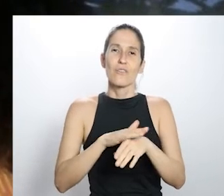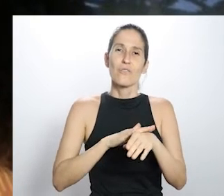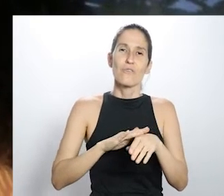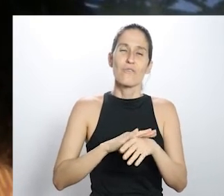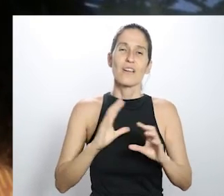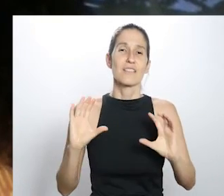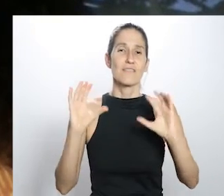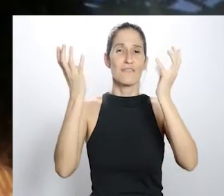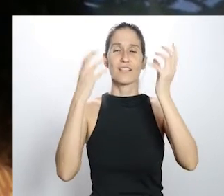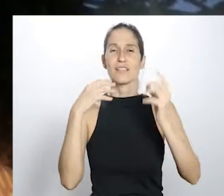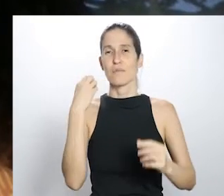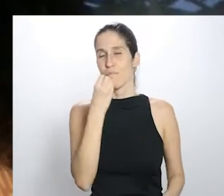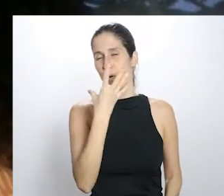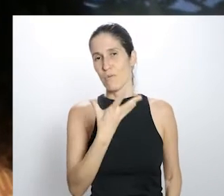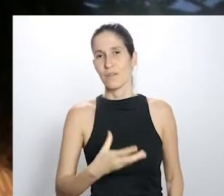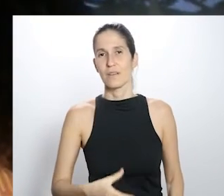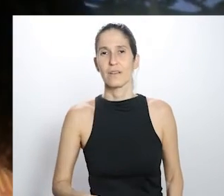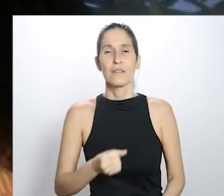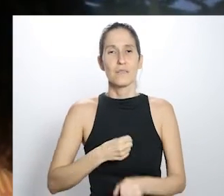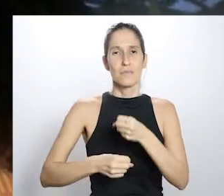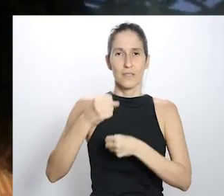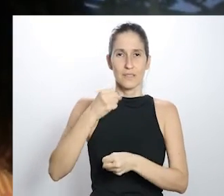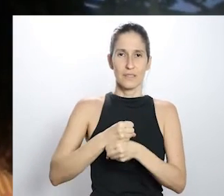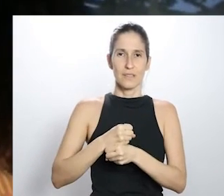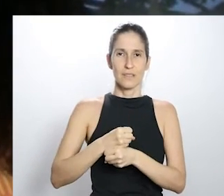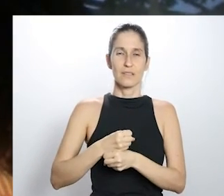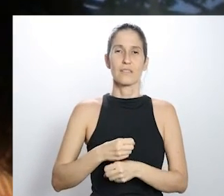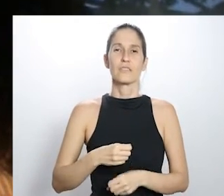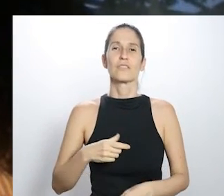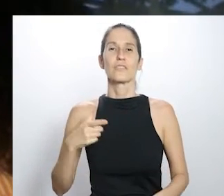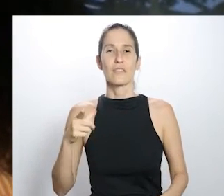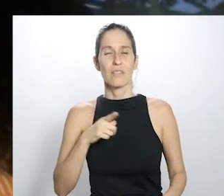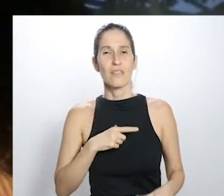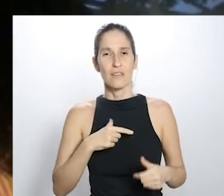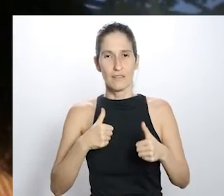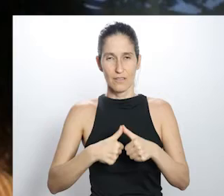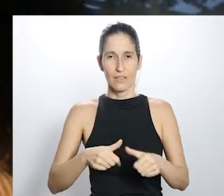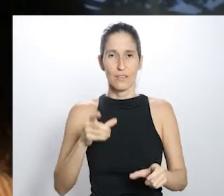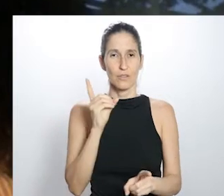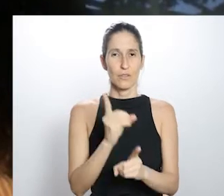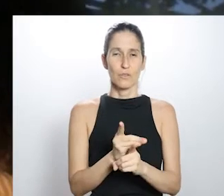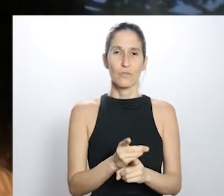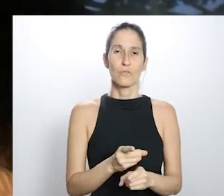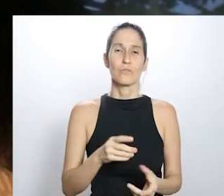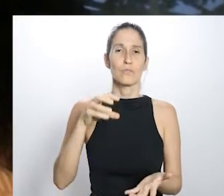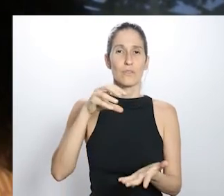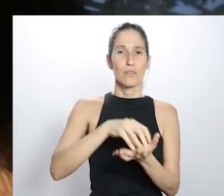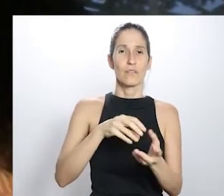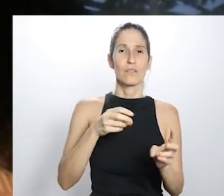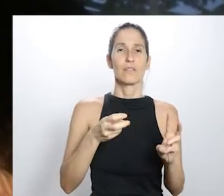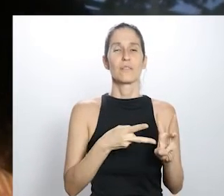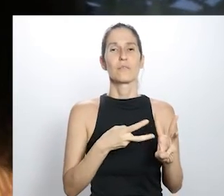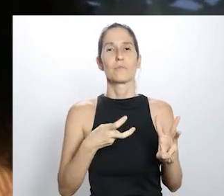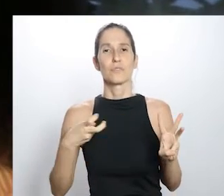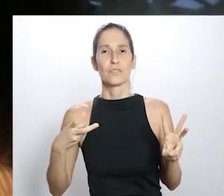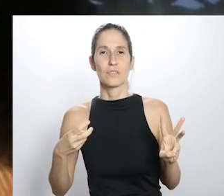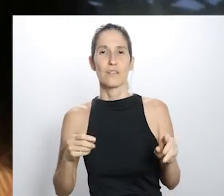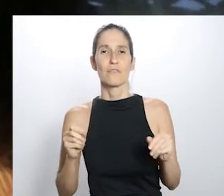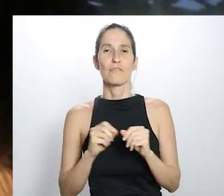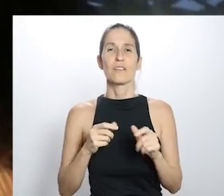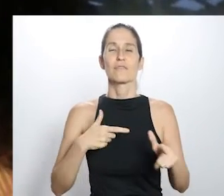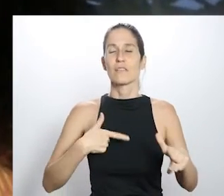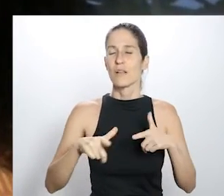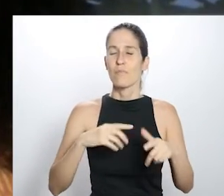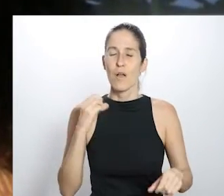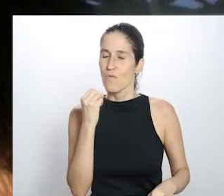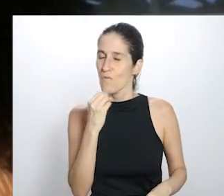festa boa. Ano passado a gente esteve aí, né? Com meu compadre André na aldeia multiétnica. Fizemos